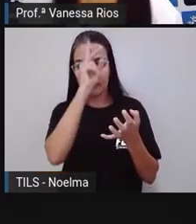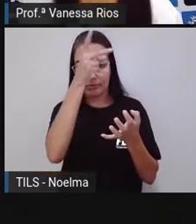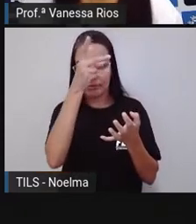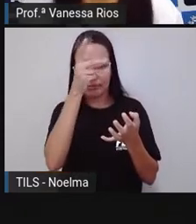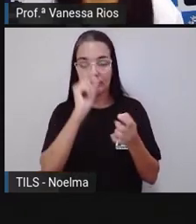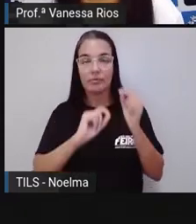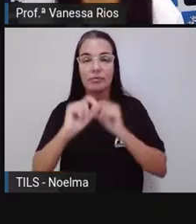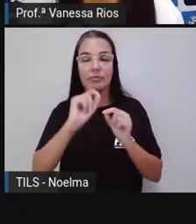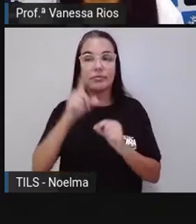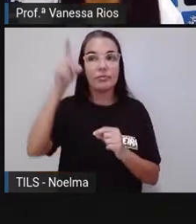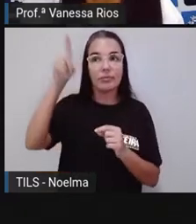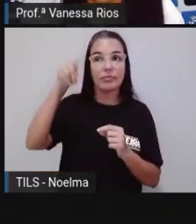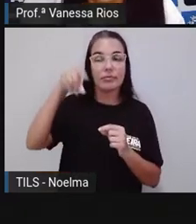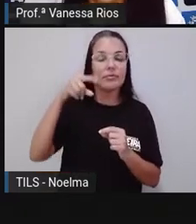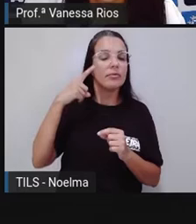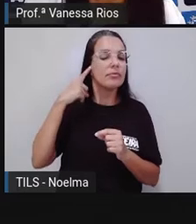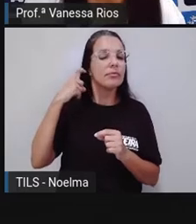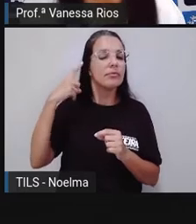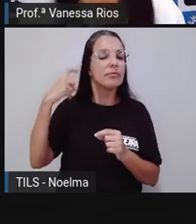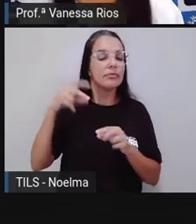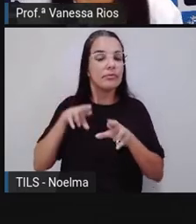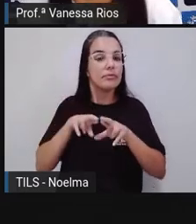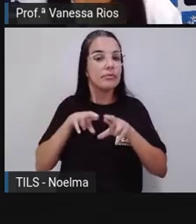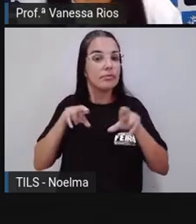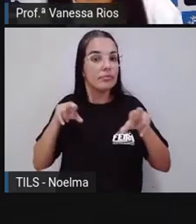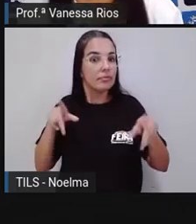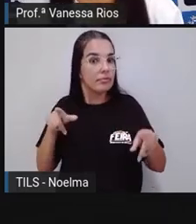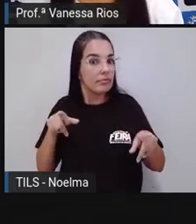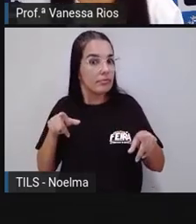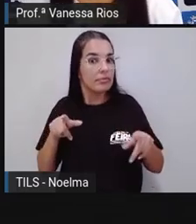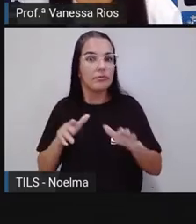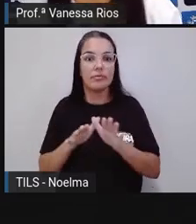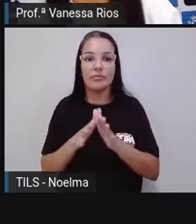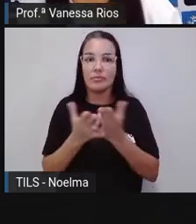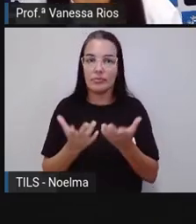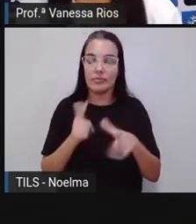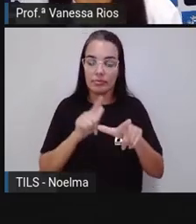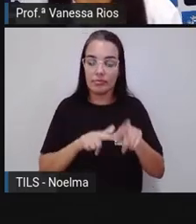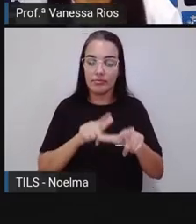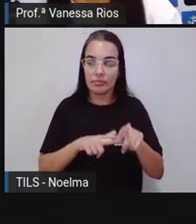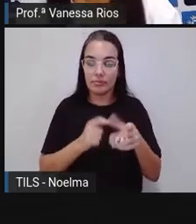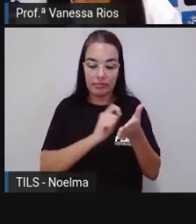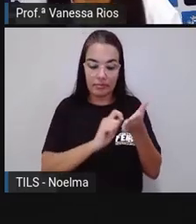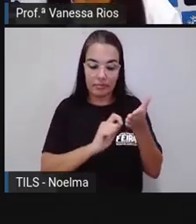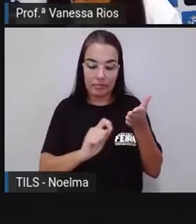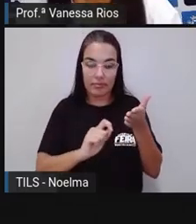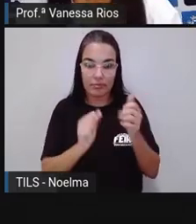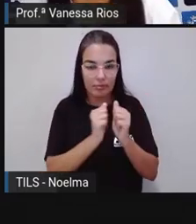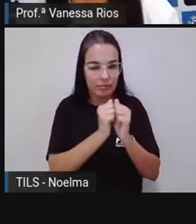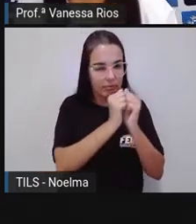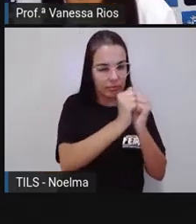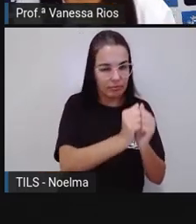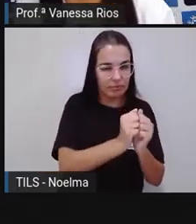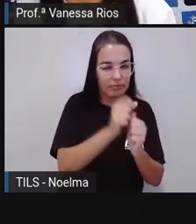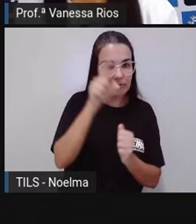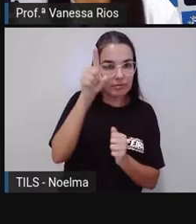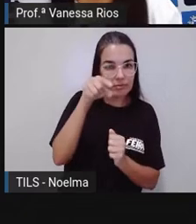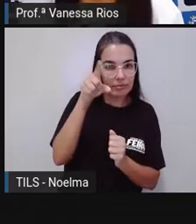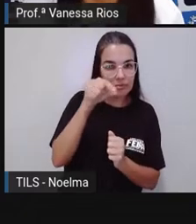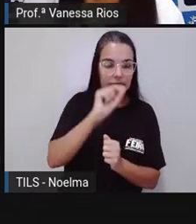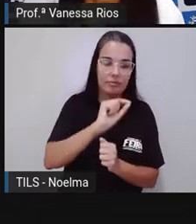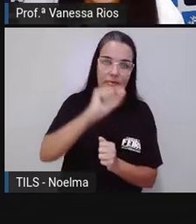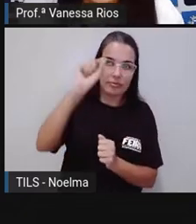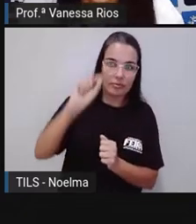acento, um som diferente do som quando essas letras estão aí acompanhadas do acento